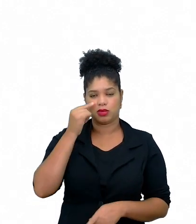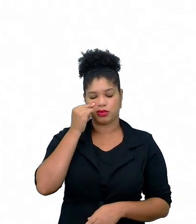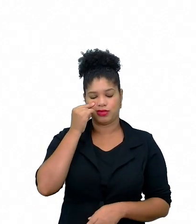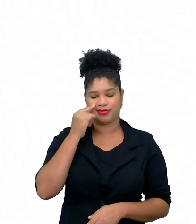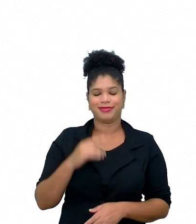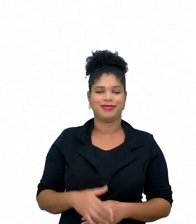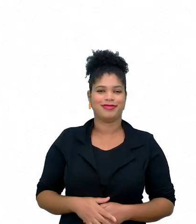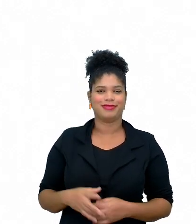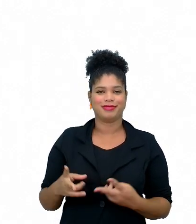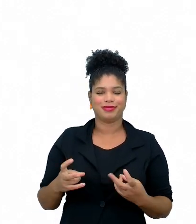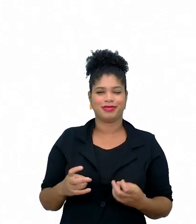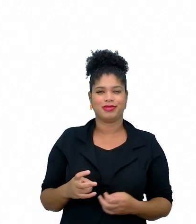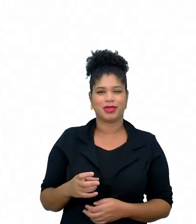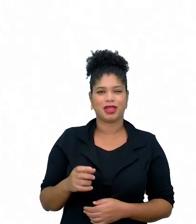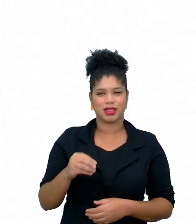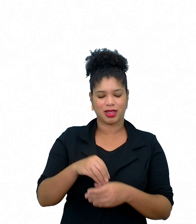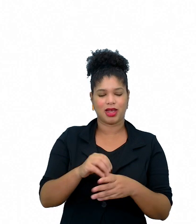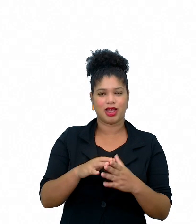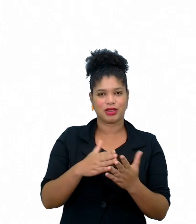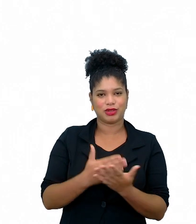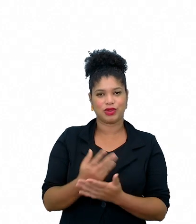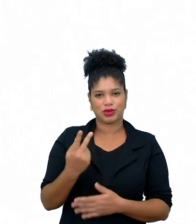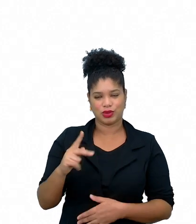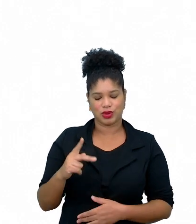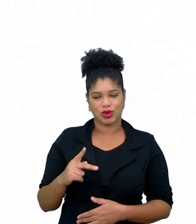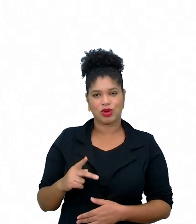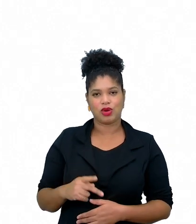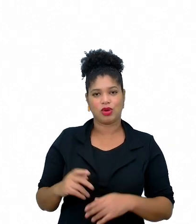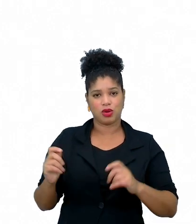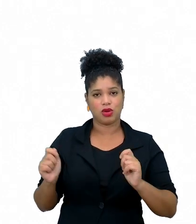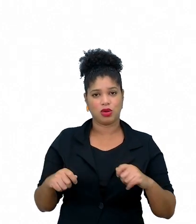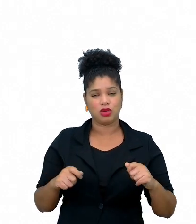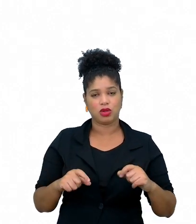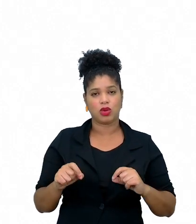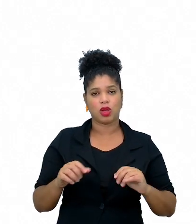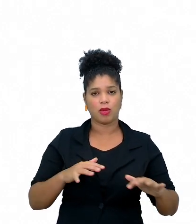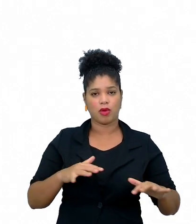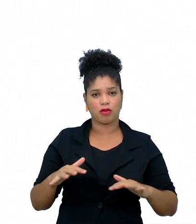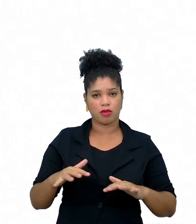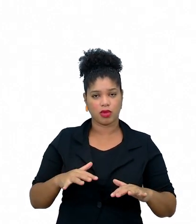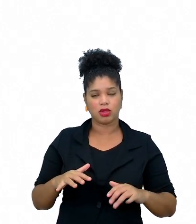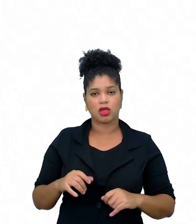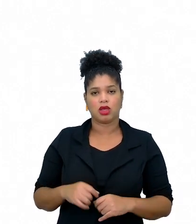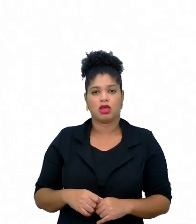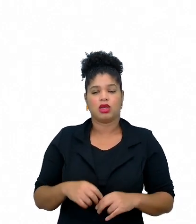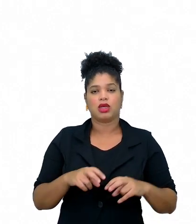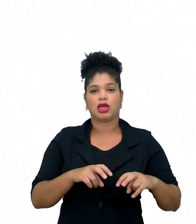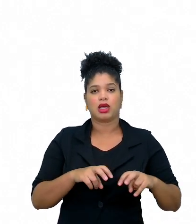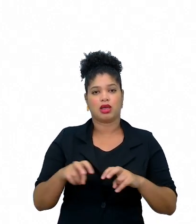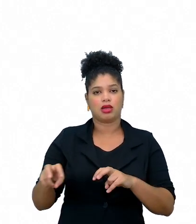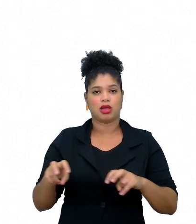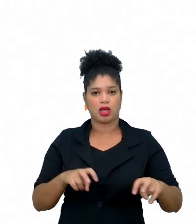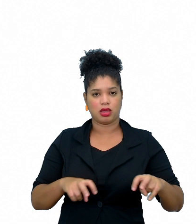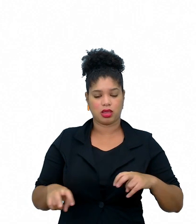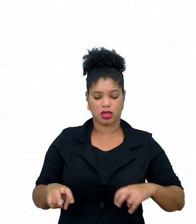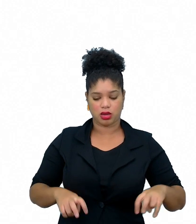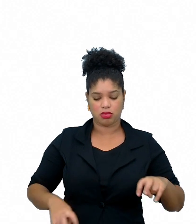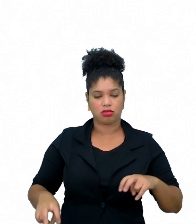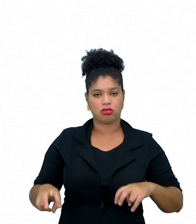Então, veja se na sua escola, por exemplo, é possível, né, movimentar as carteiras na sala de aula, por exemplo.